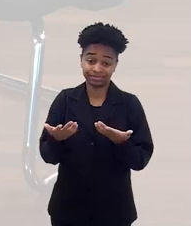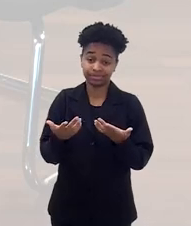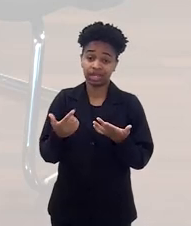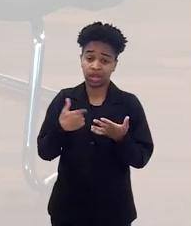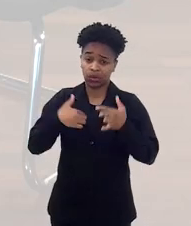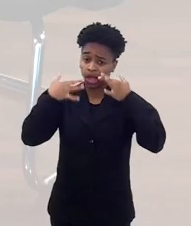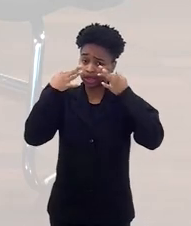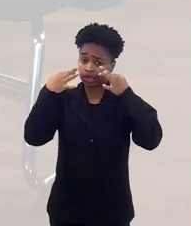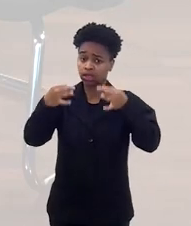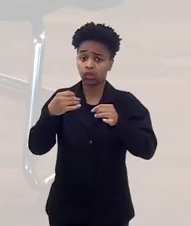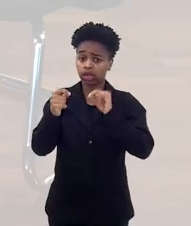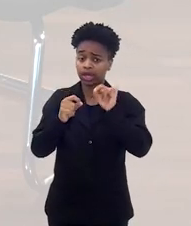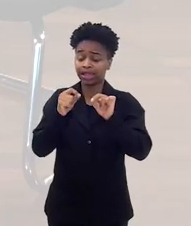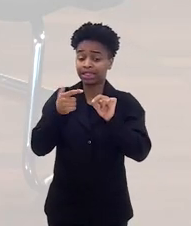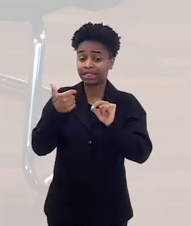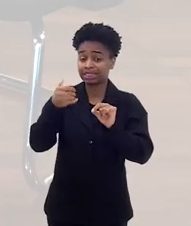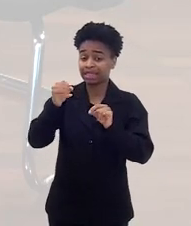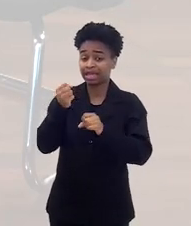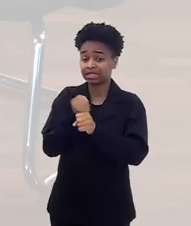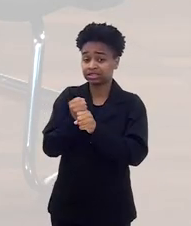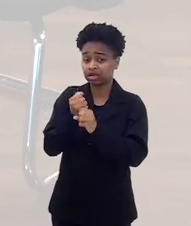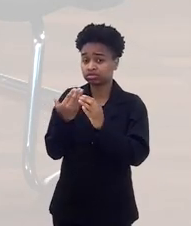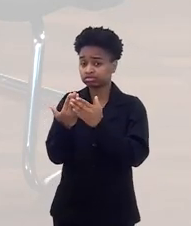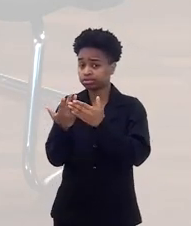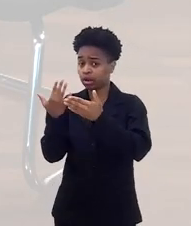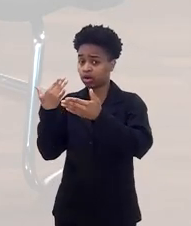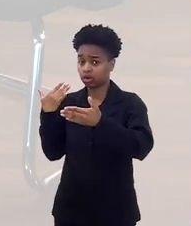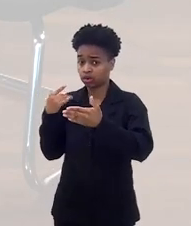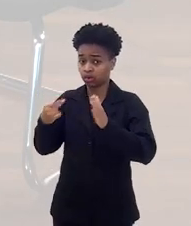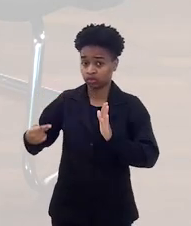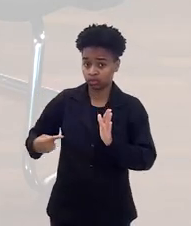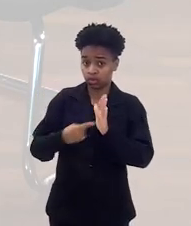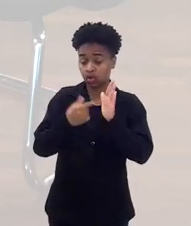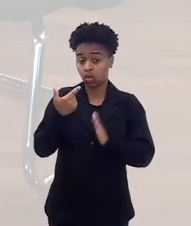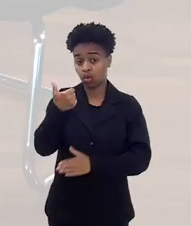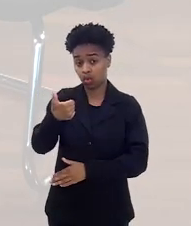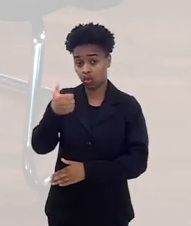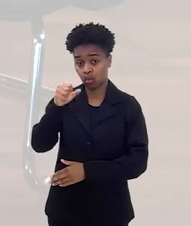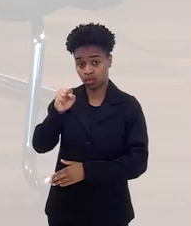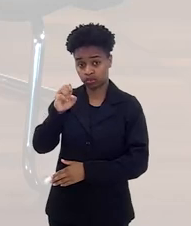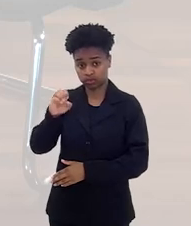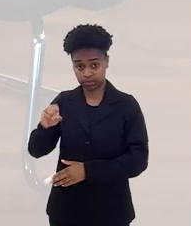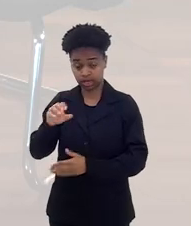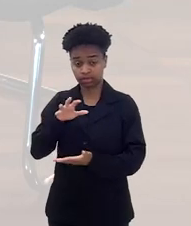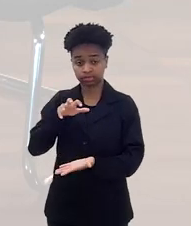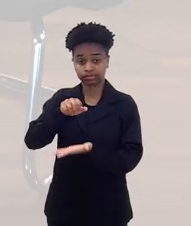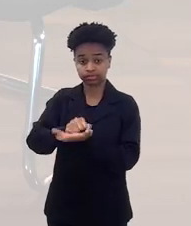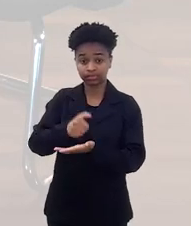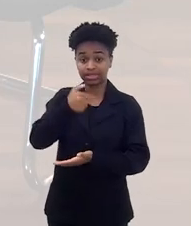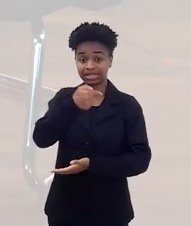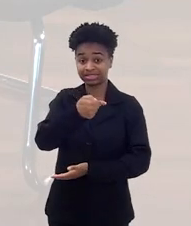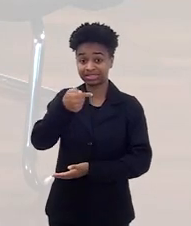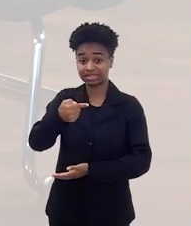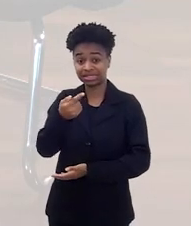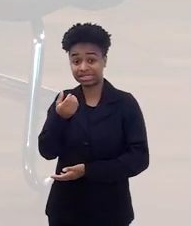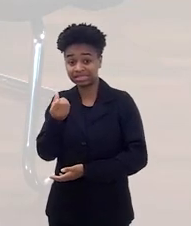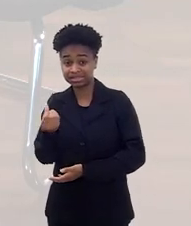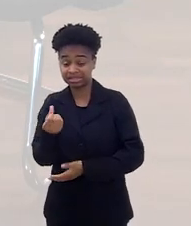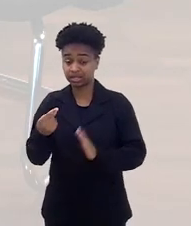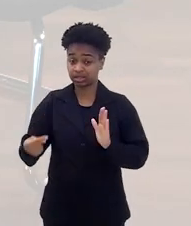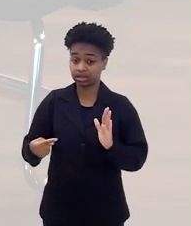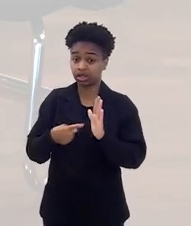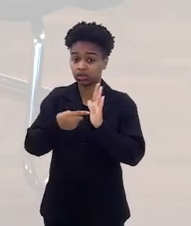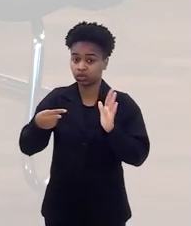os olhos, inclusive, que nos últimos 10 anos o Disque 180 registrou 776 denúncias